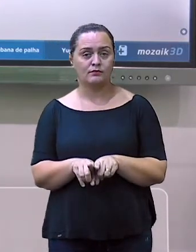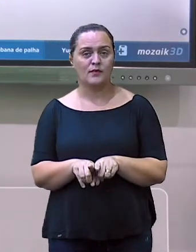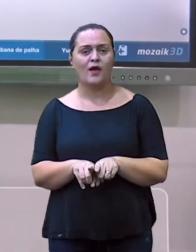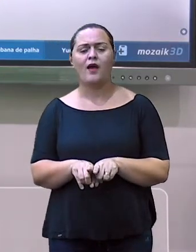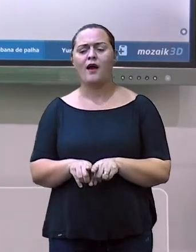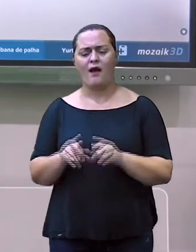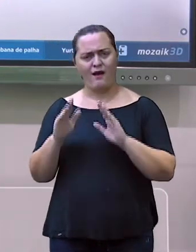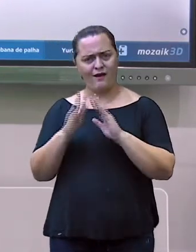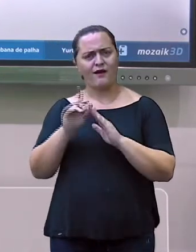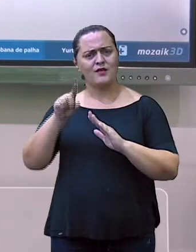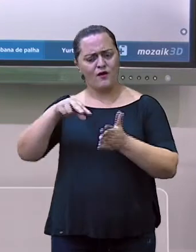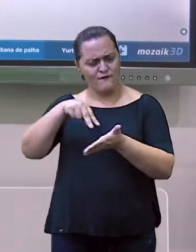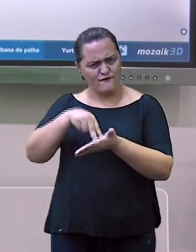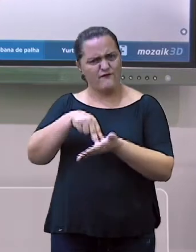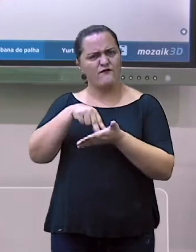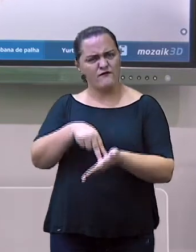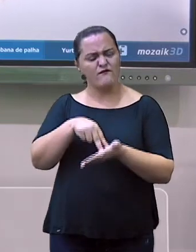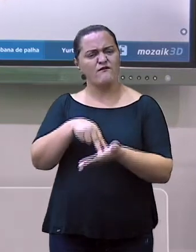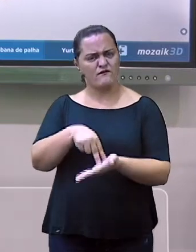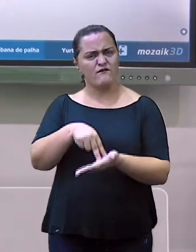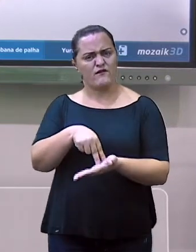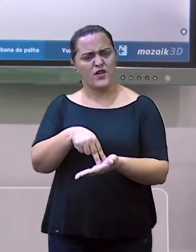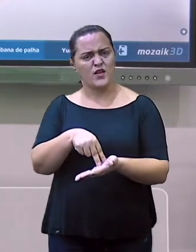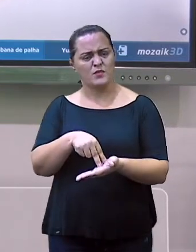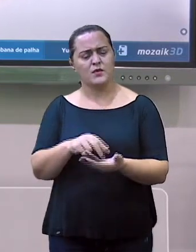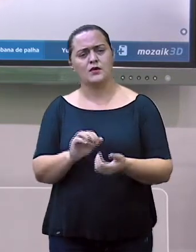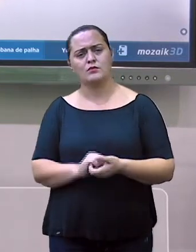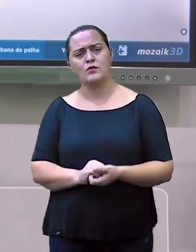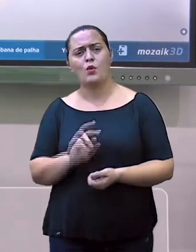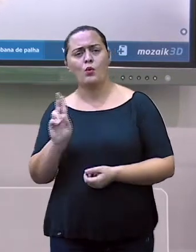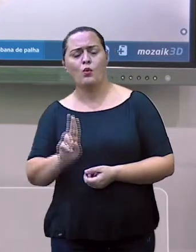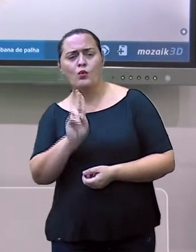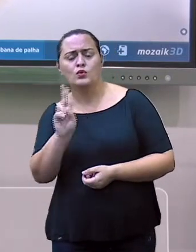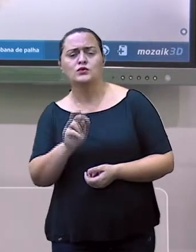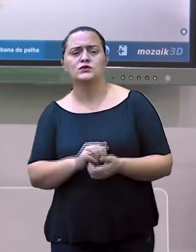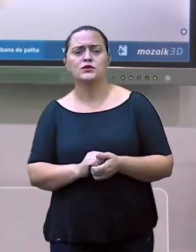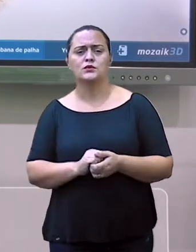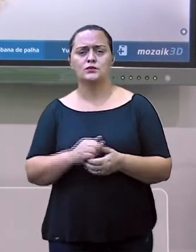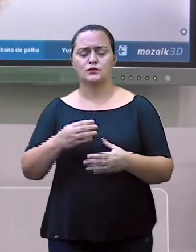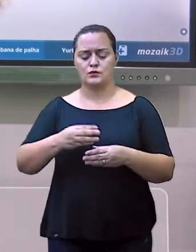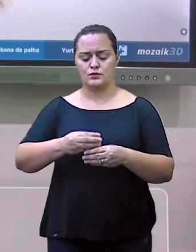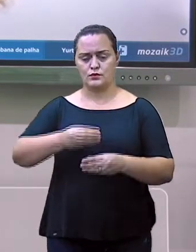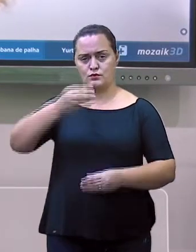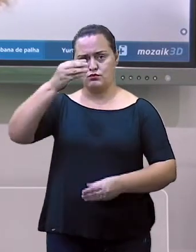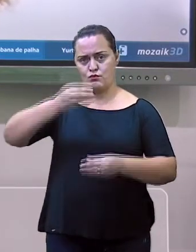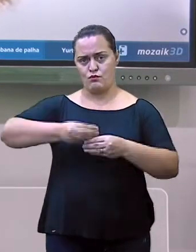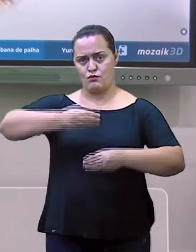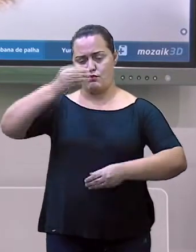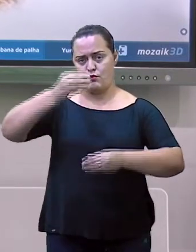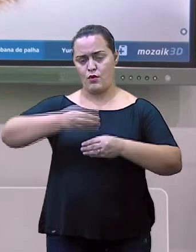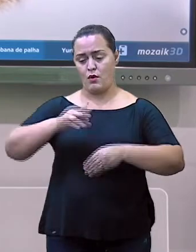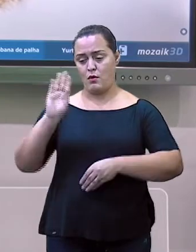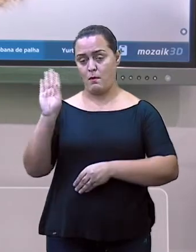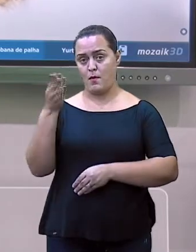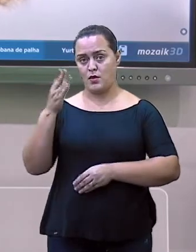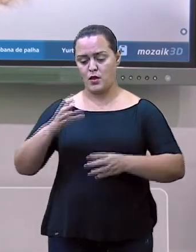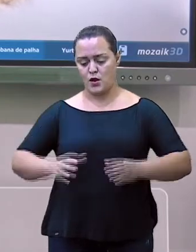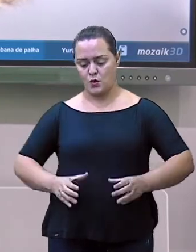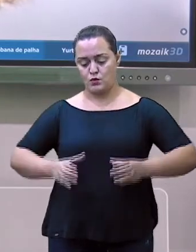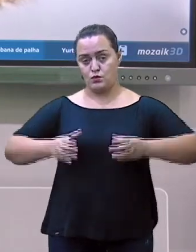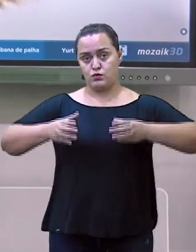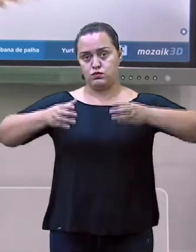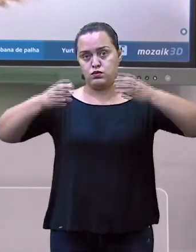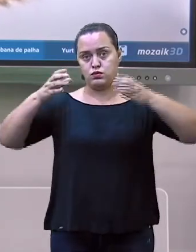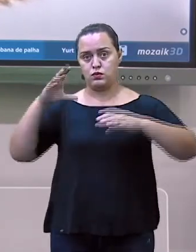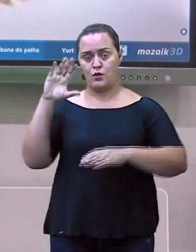pois a construção é feita com taquaras e troncos de árvores. A cobertura dela,